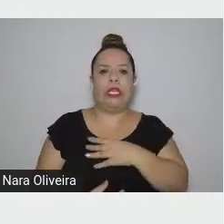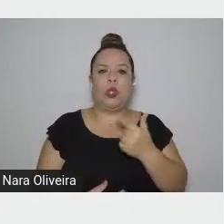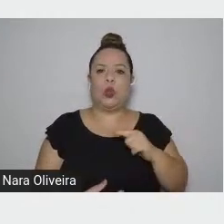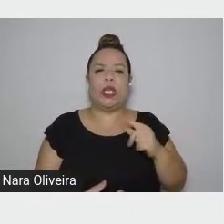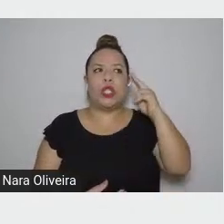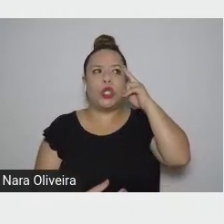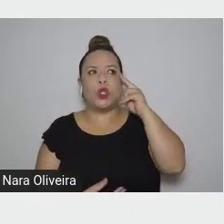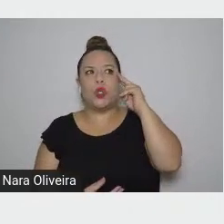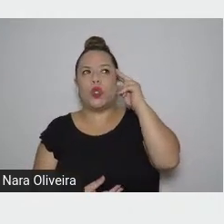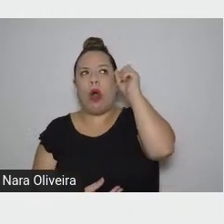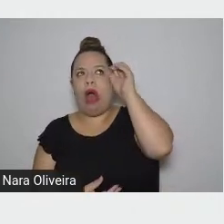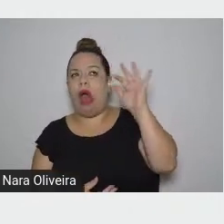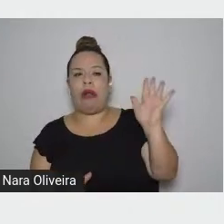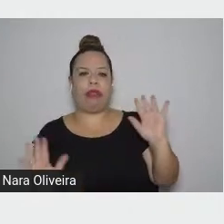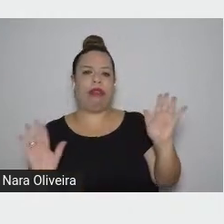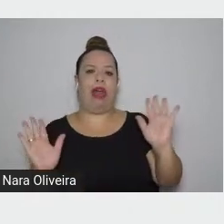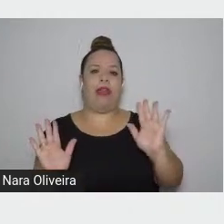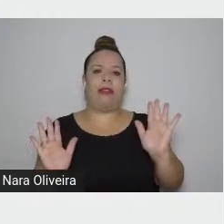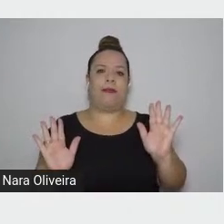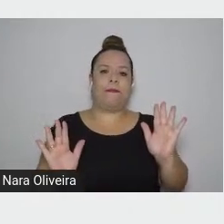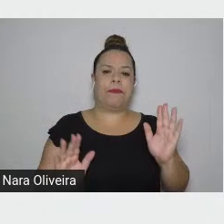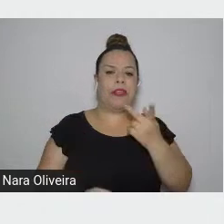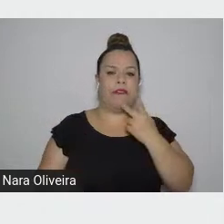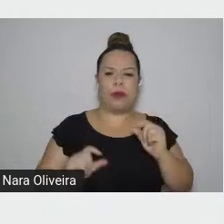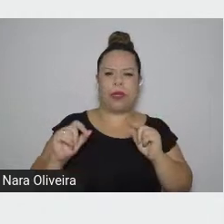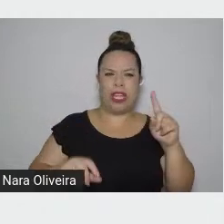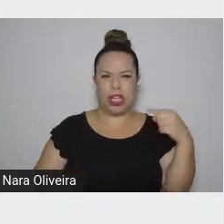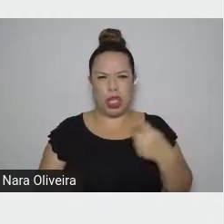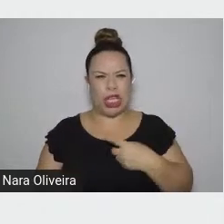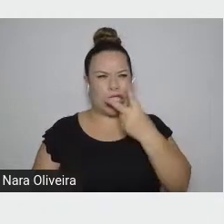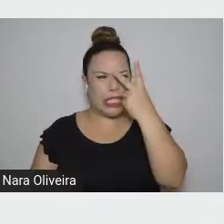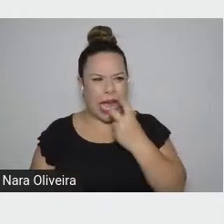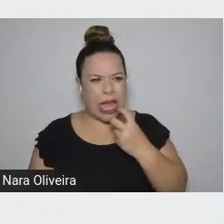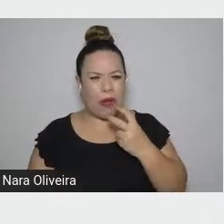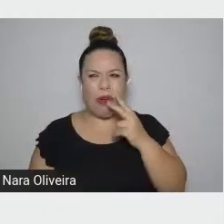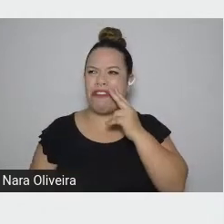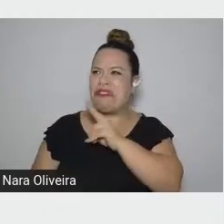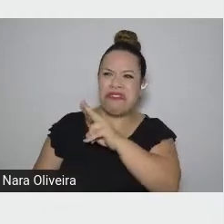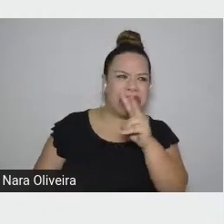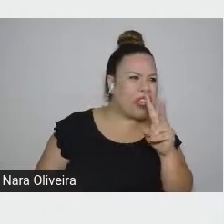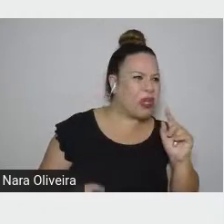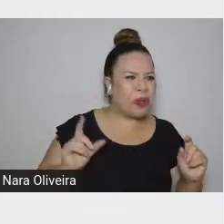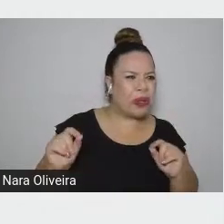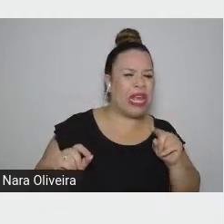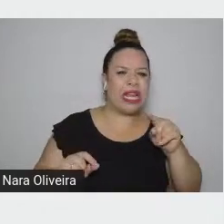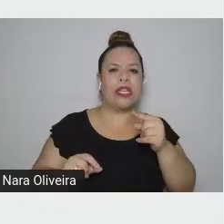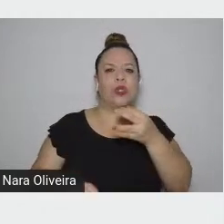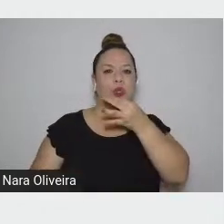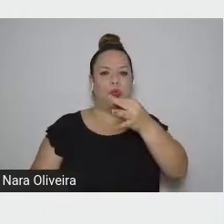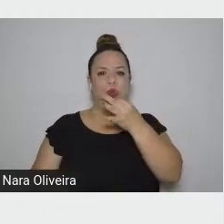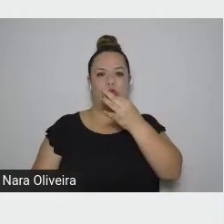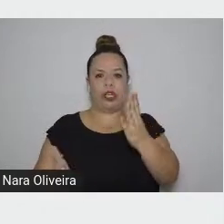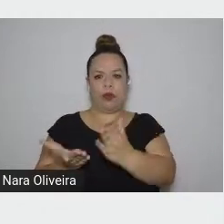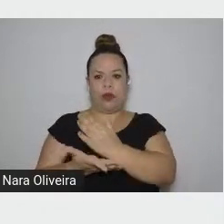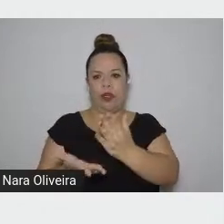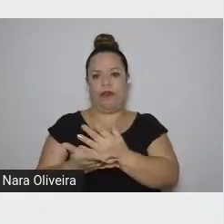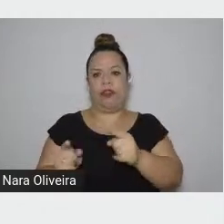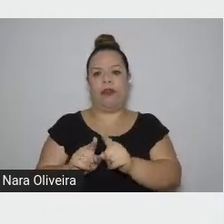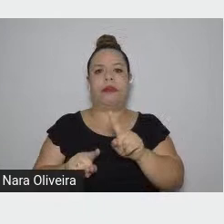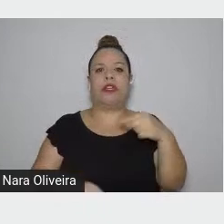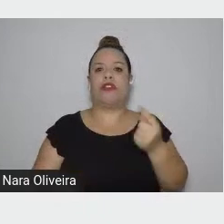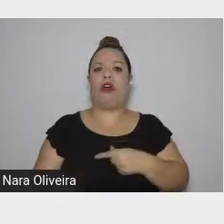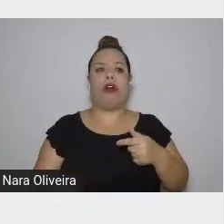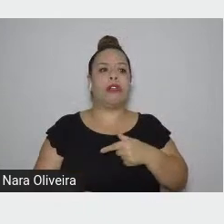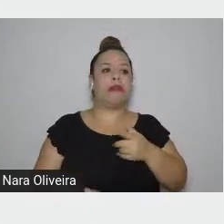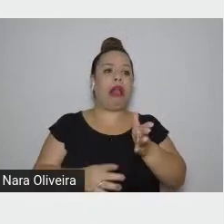Estamos todos cegos? O que nós estamos vendo é isso que sugere o livro. Estamos caminhando sem rumo.